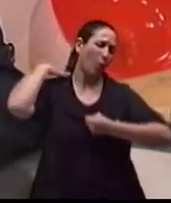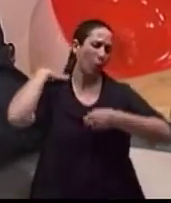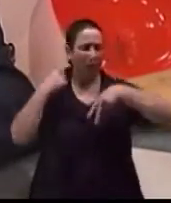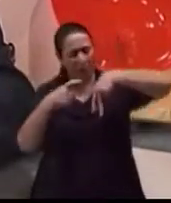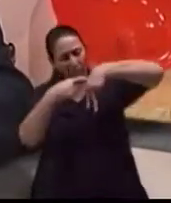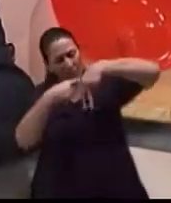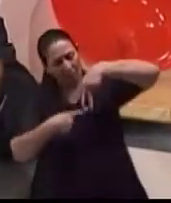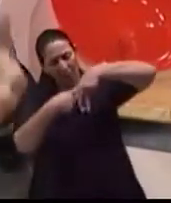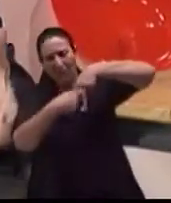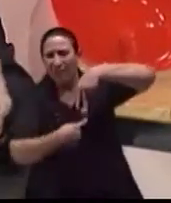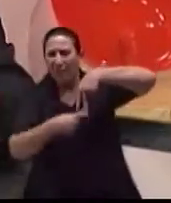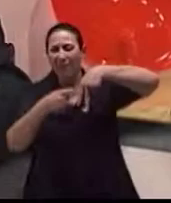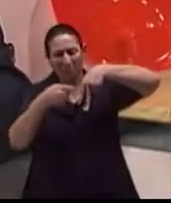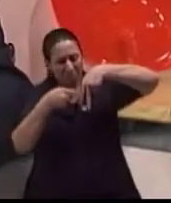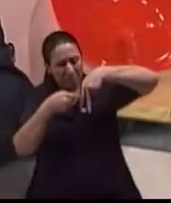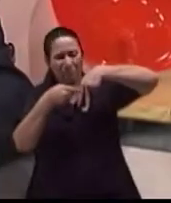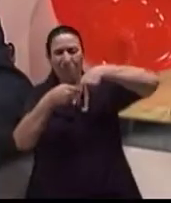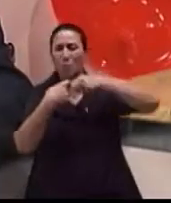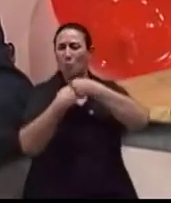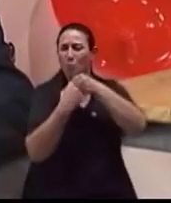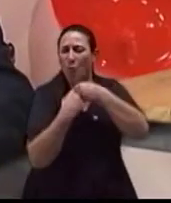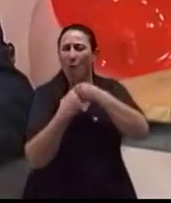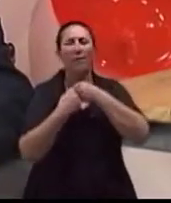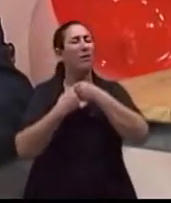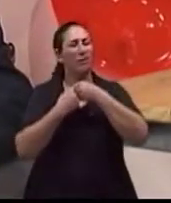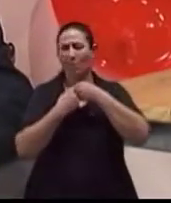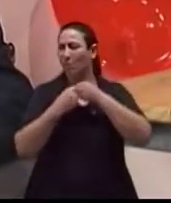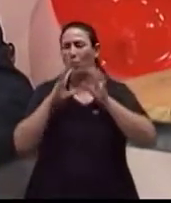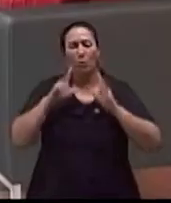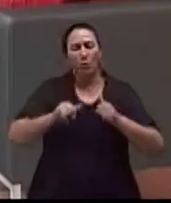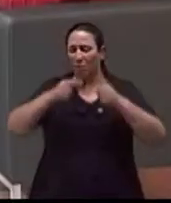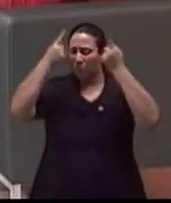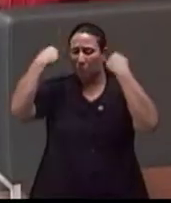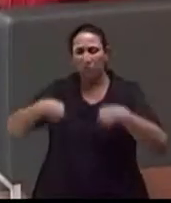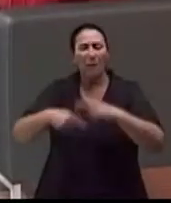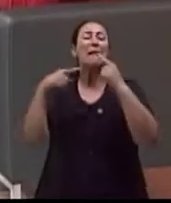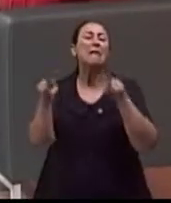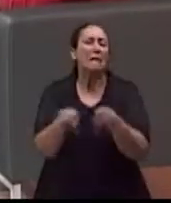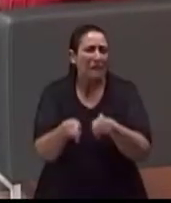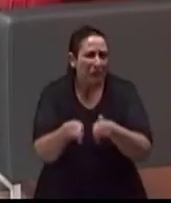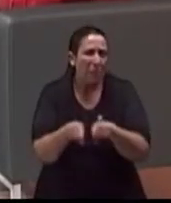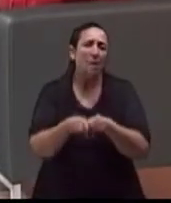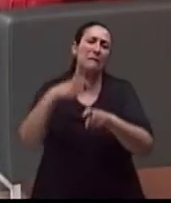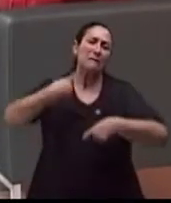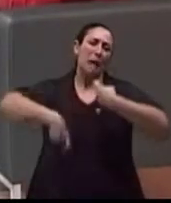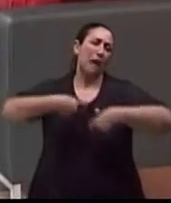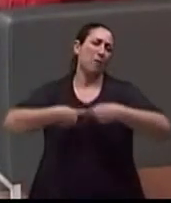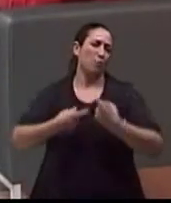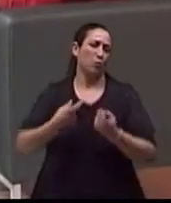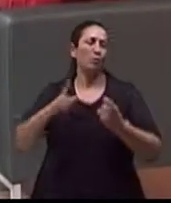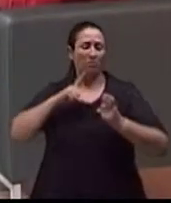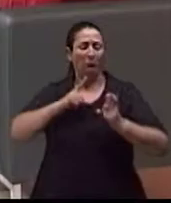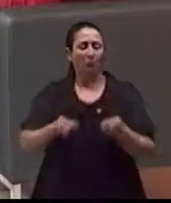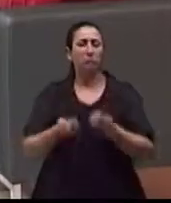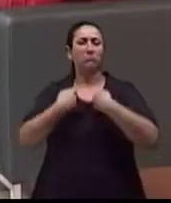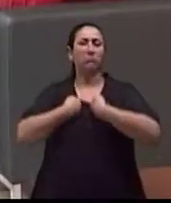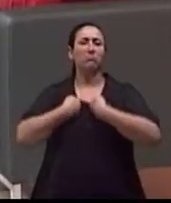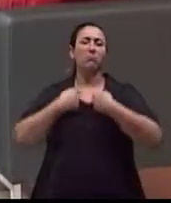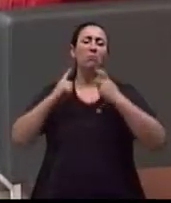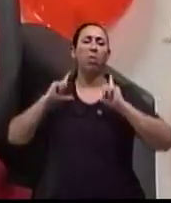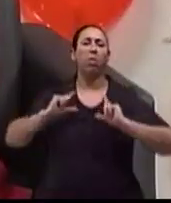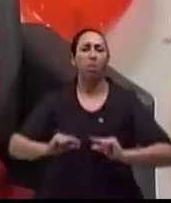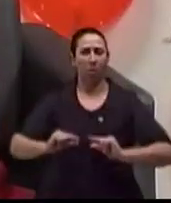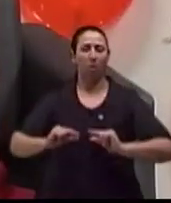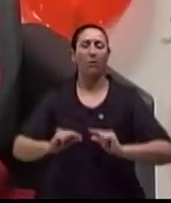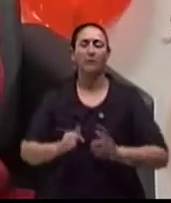parte cardíaca, parte sexual, afeta tudo, né? O aumento da gordura. E aí, vocês viram, né, pela explicação do doutor, a gente